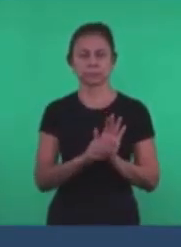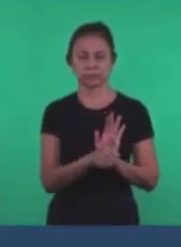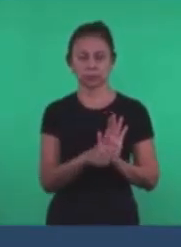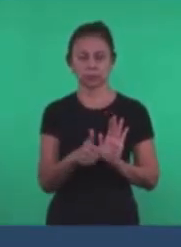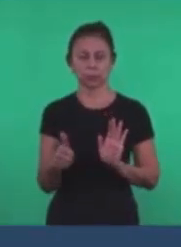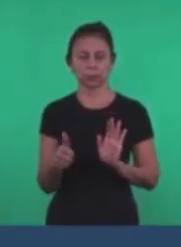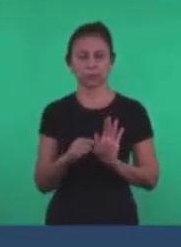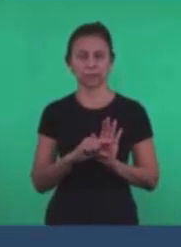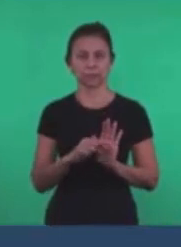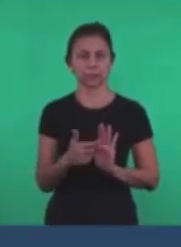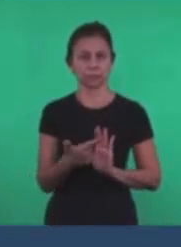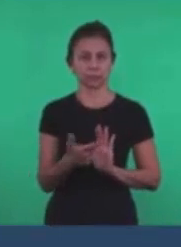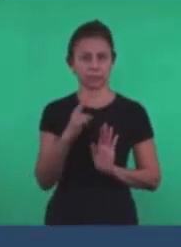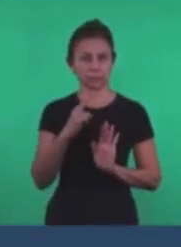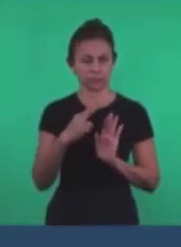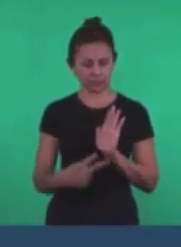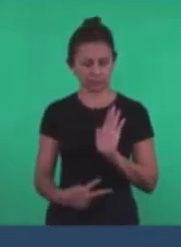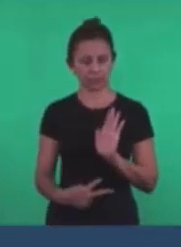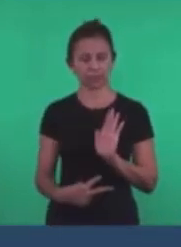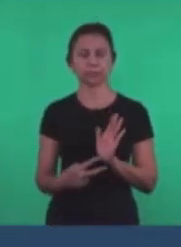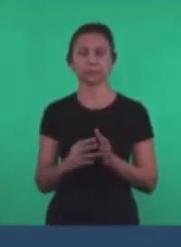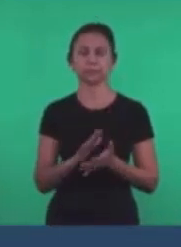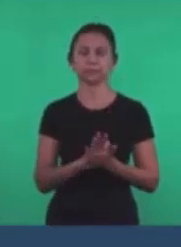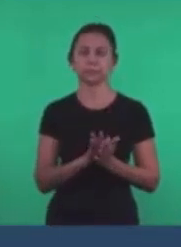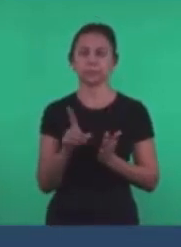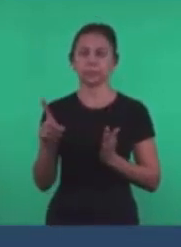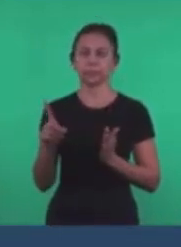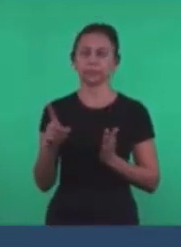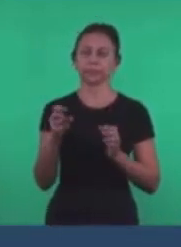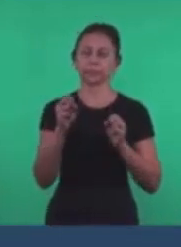Leamos A palavra Diz assim